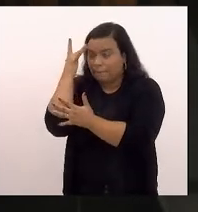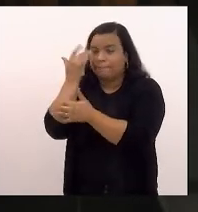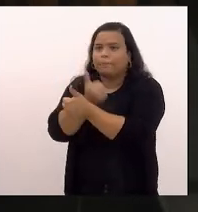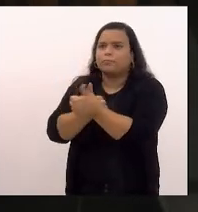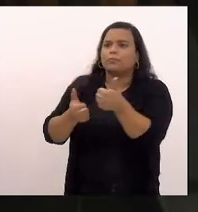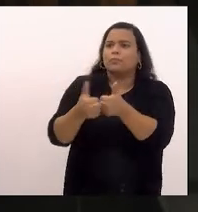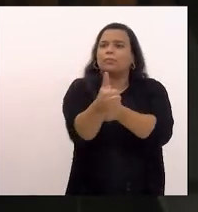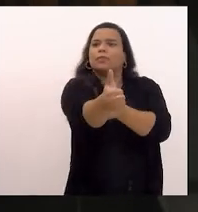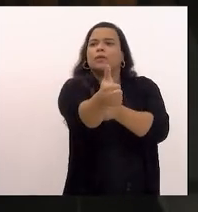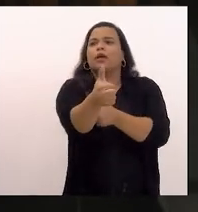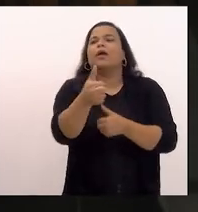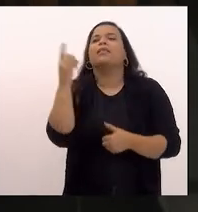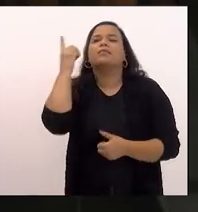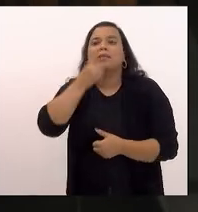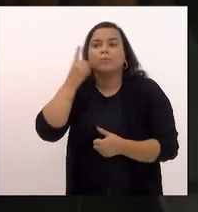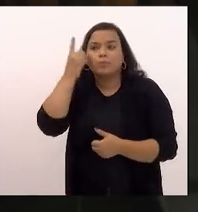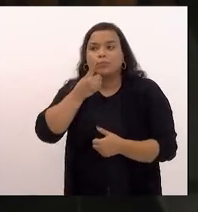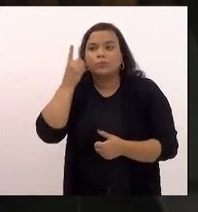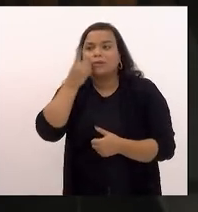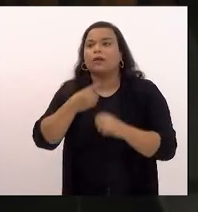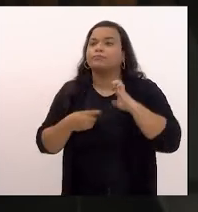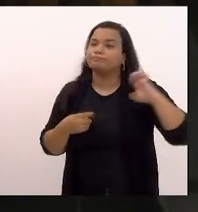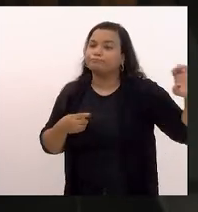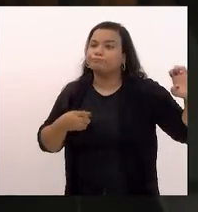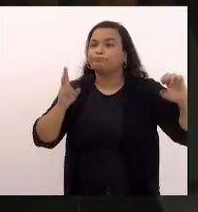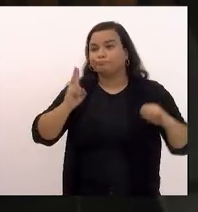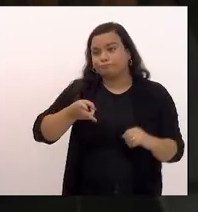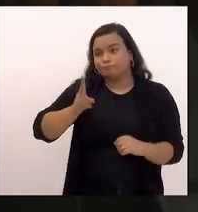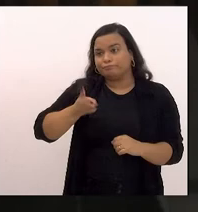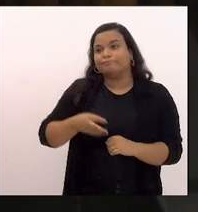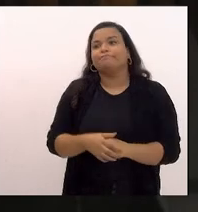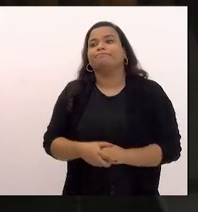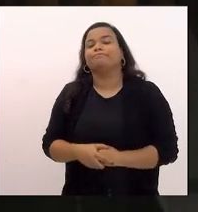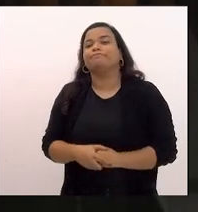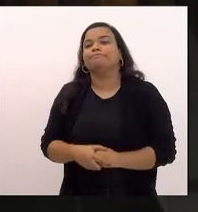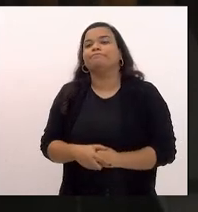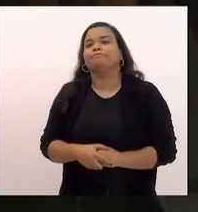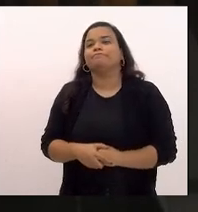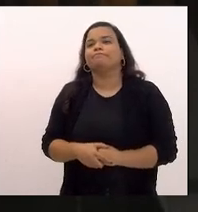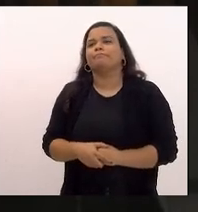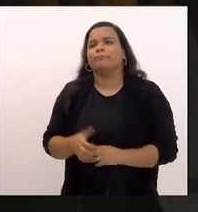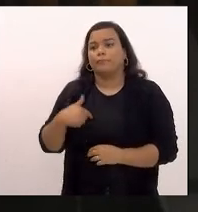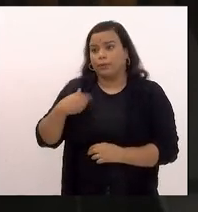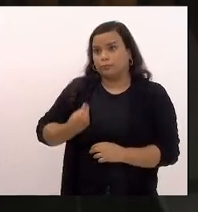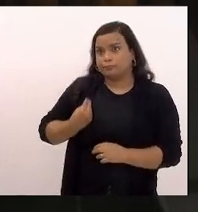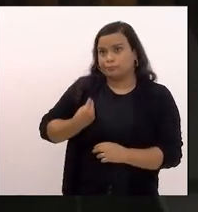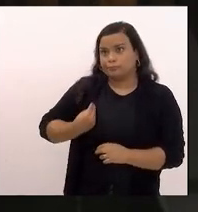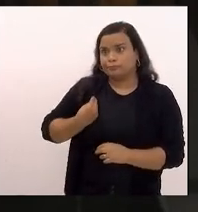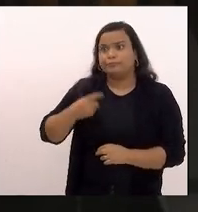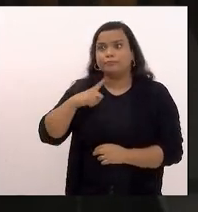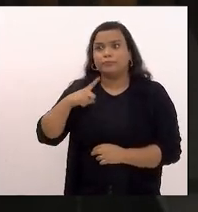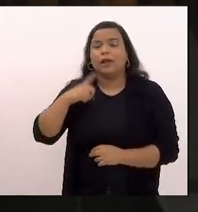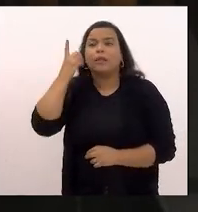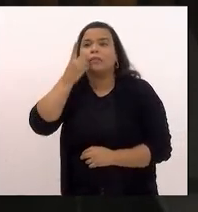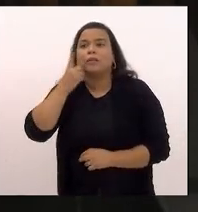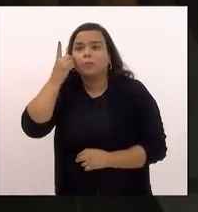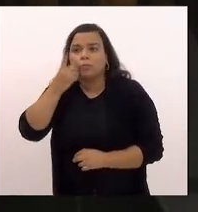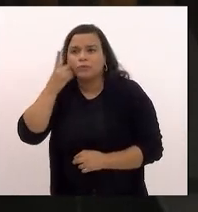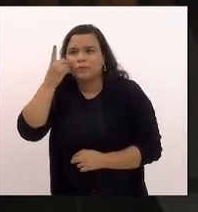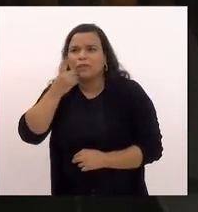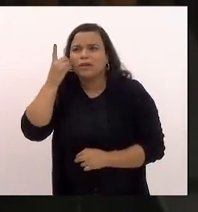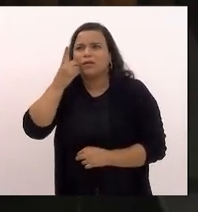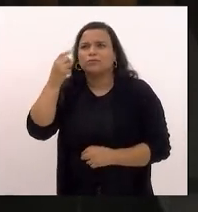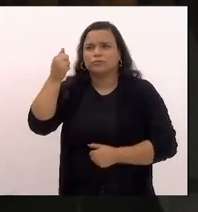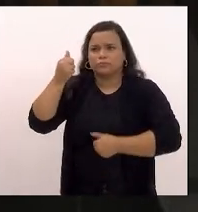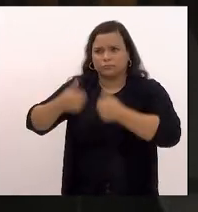mesmos deputados da esquerda quanto a incongruência ouço aqui deputados fazerem